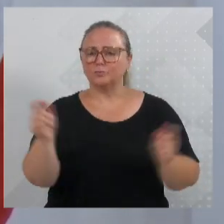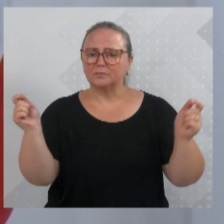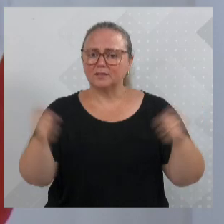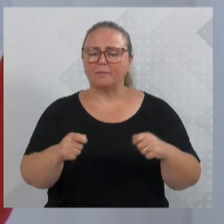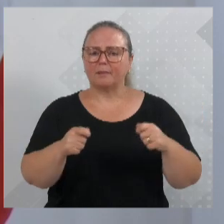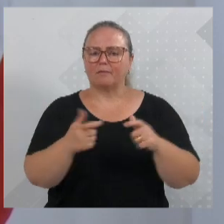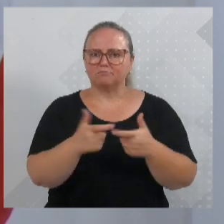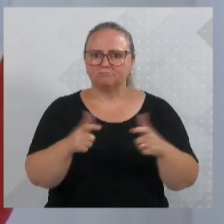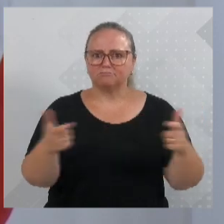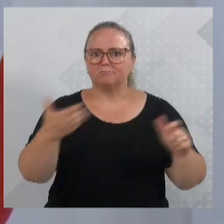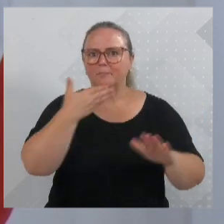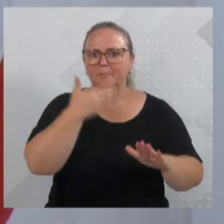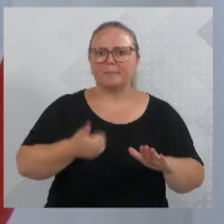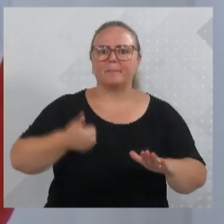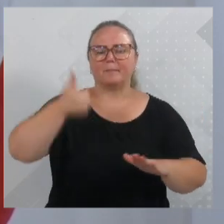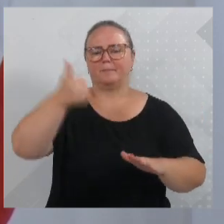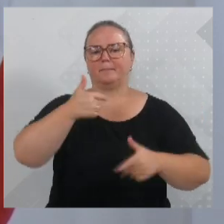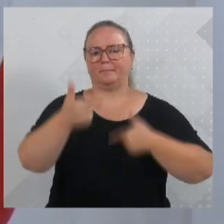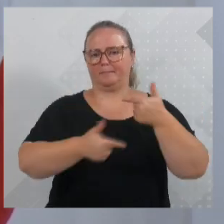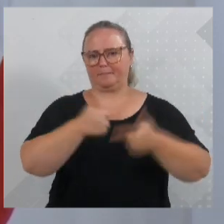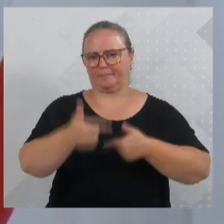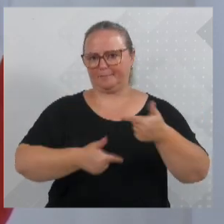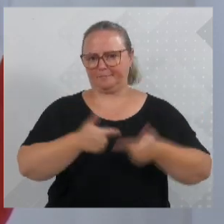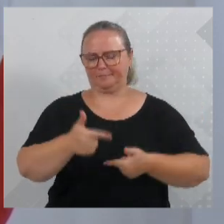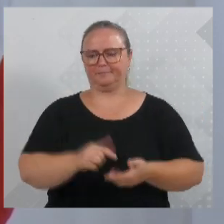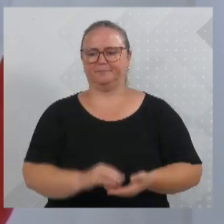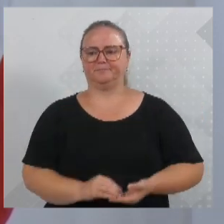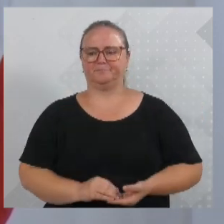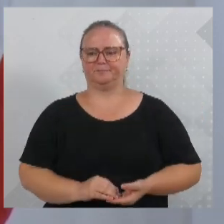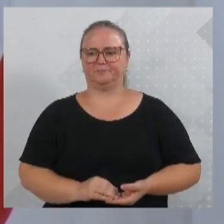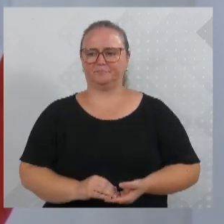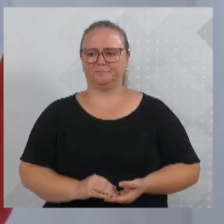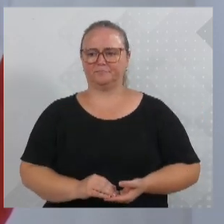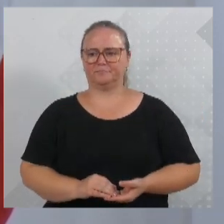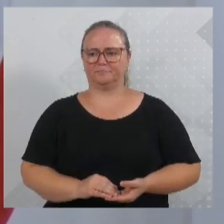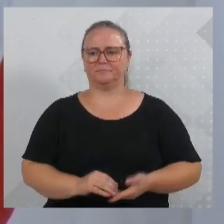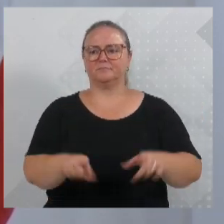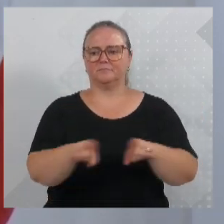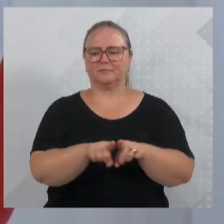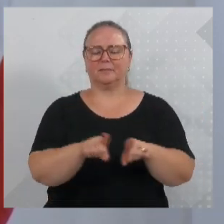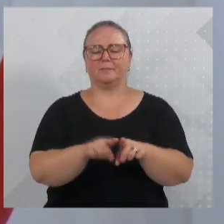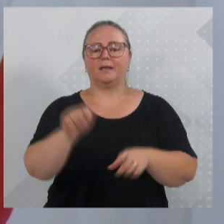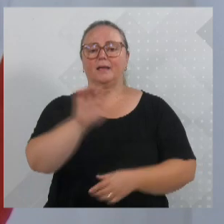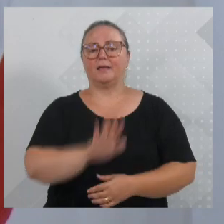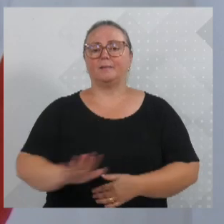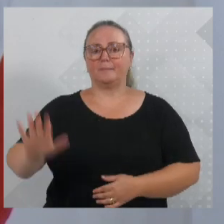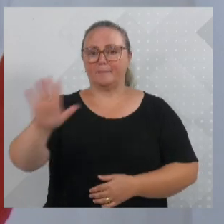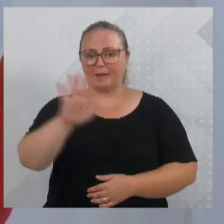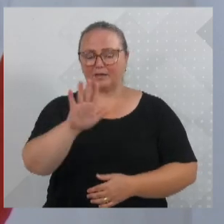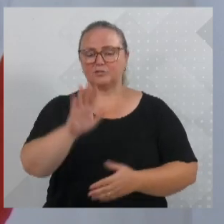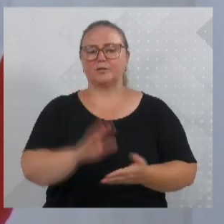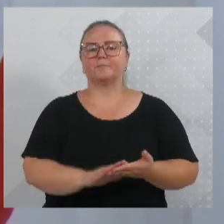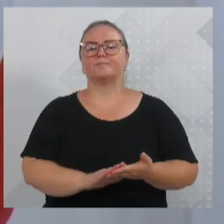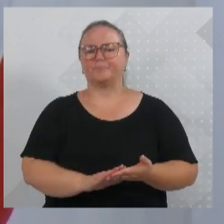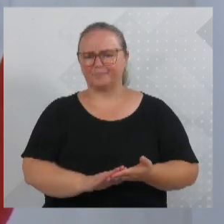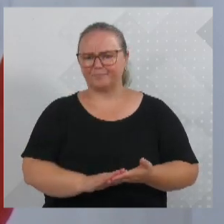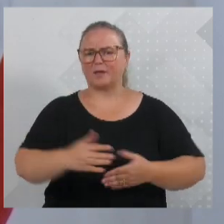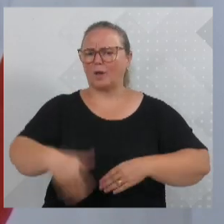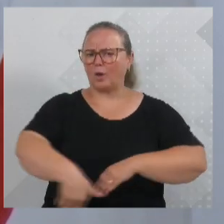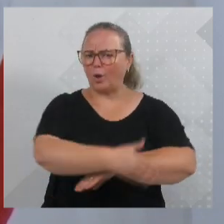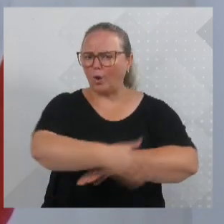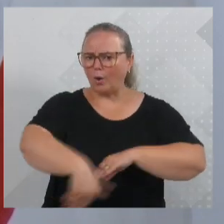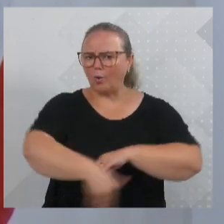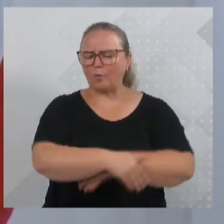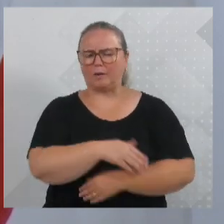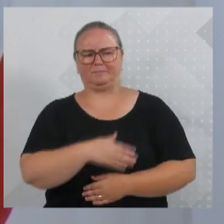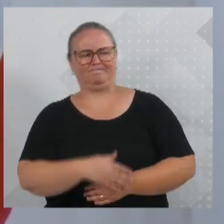esses trabalhos. Quero também destacar aqui, a gente tem, acho que as imagens, muitos lixos nas ruas, e